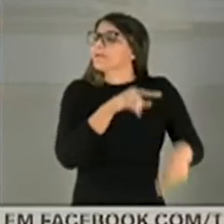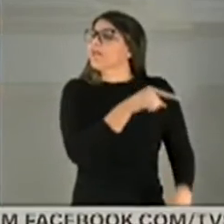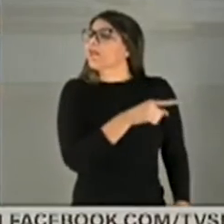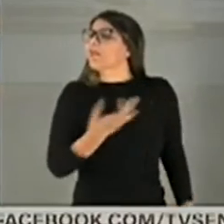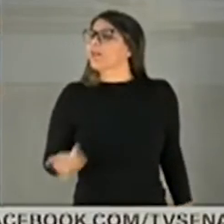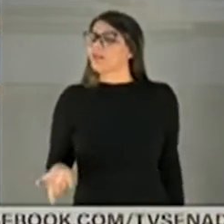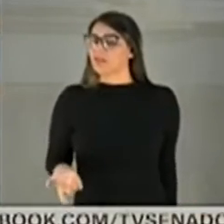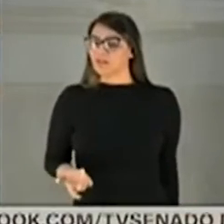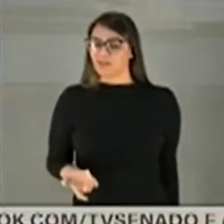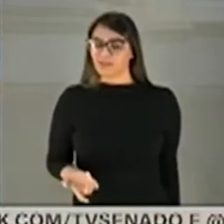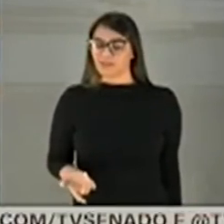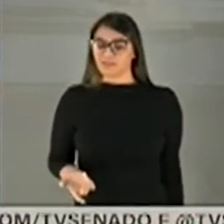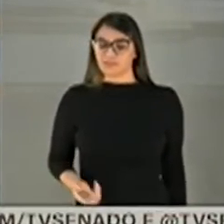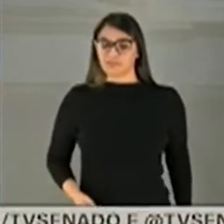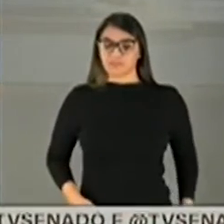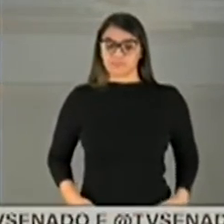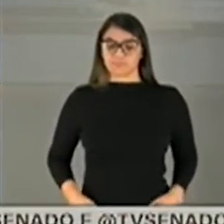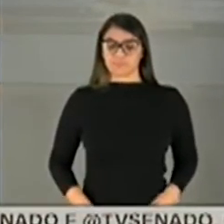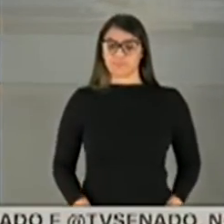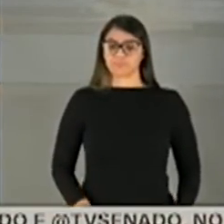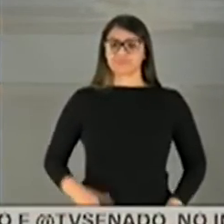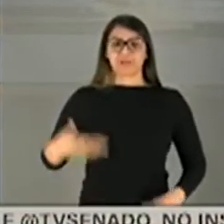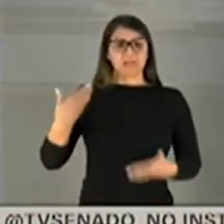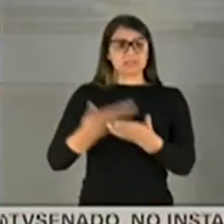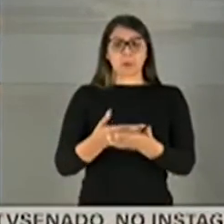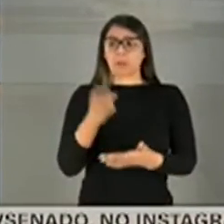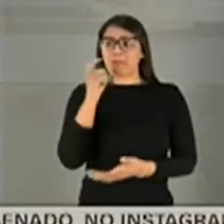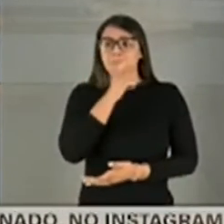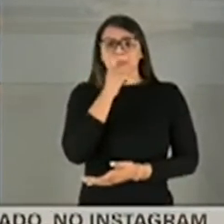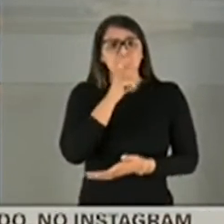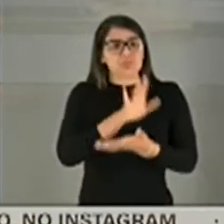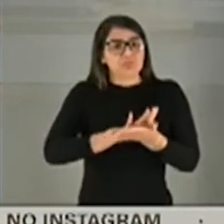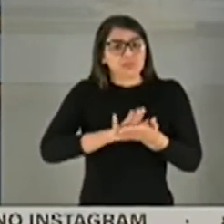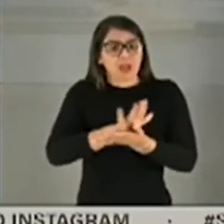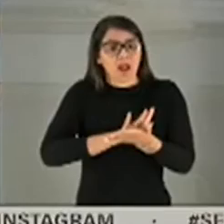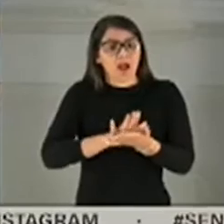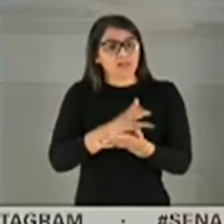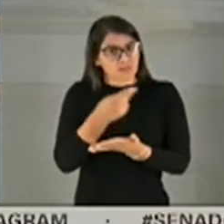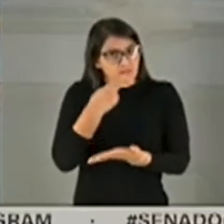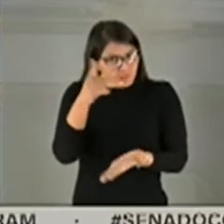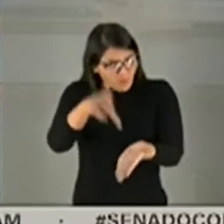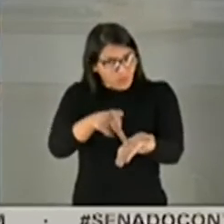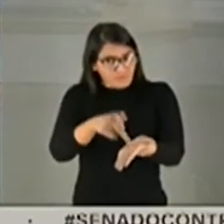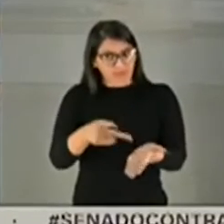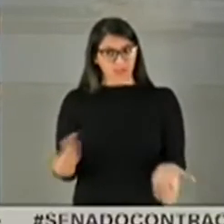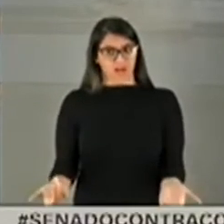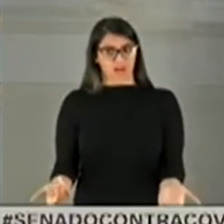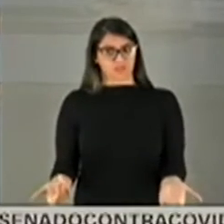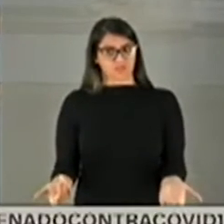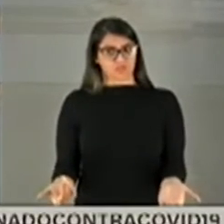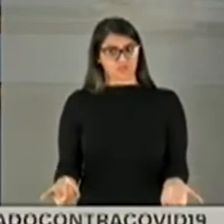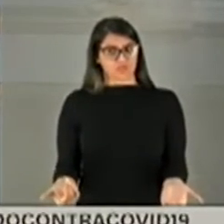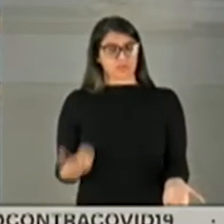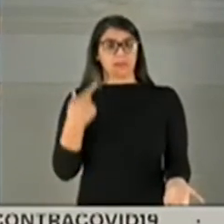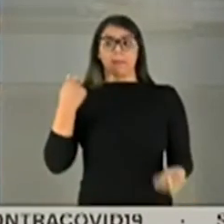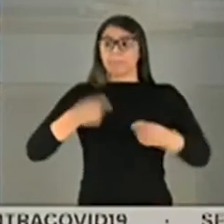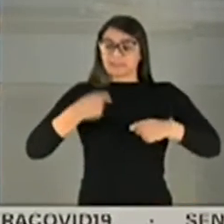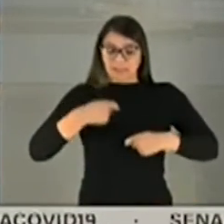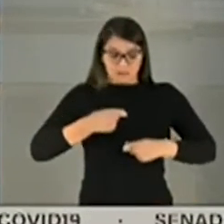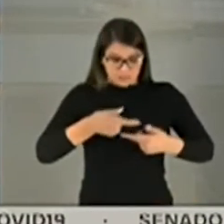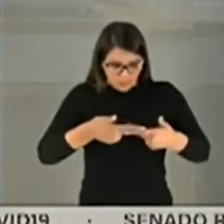Não, até agora, peraí, até agora ele não mentiu em absolutamente nada. Eu teria que ter um fato concreto.